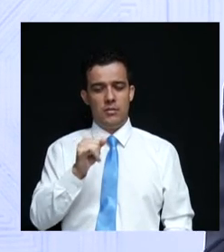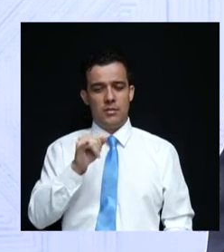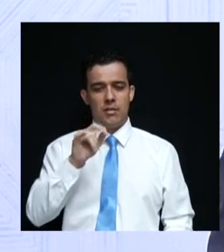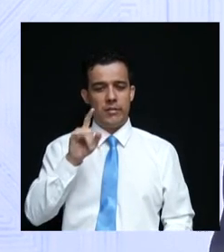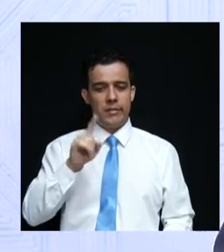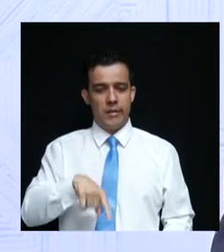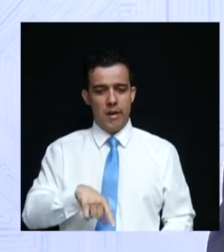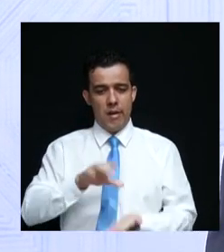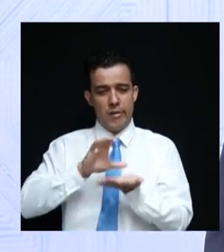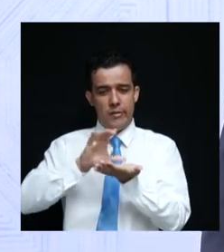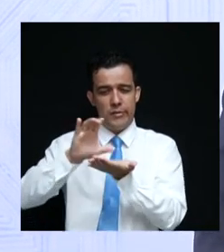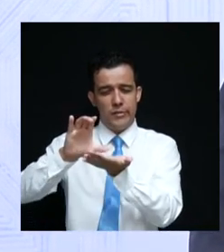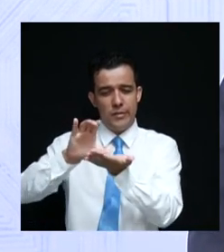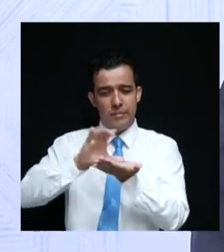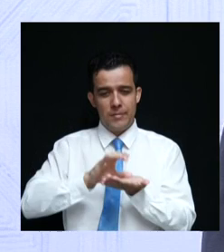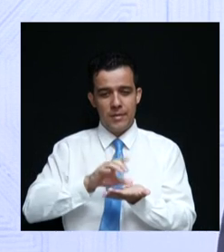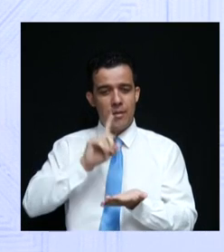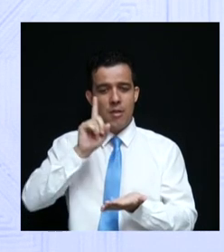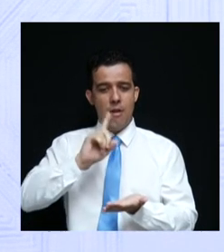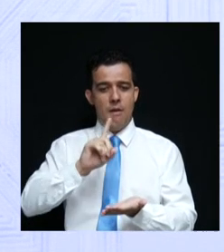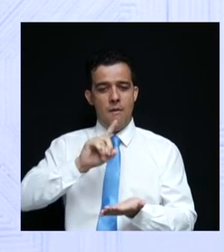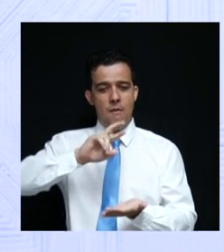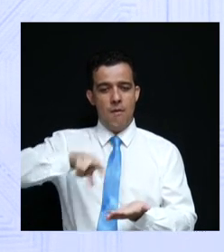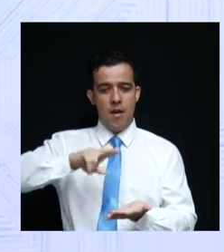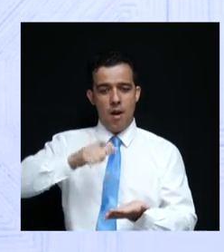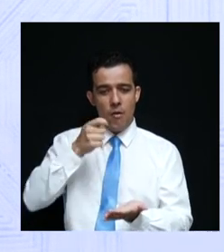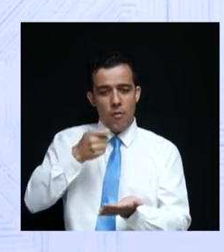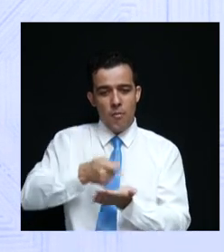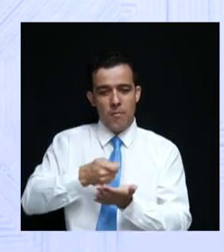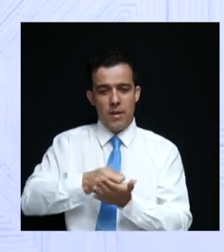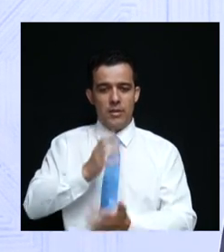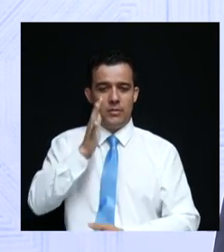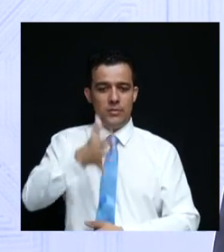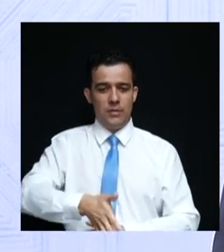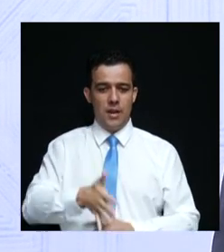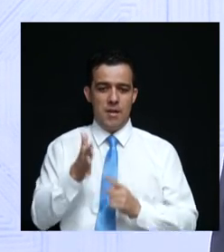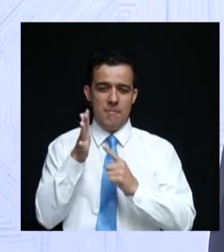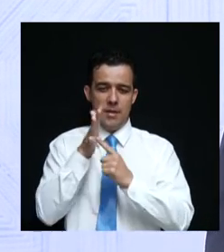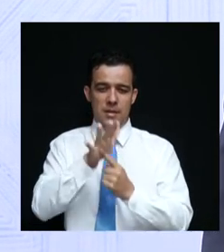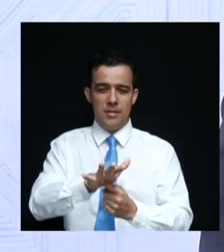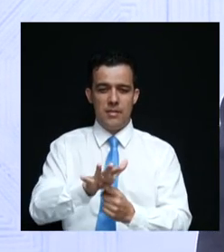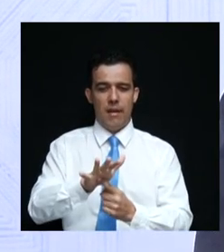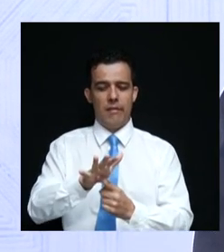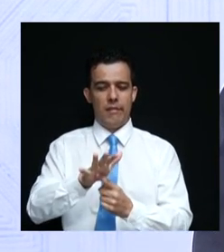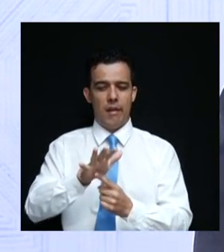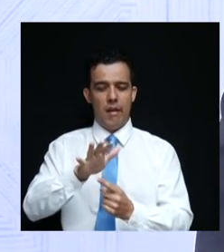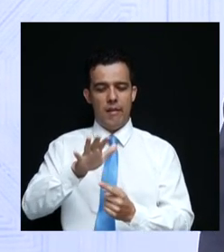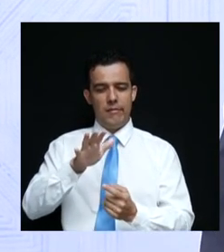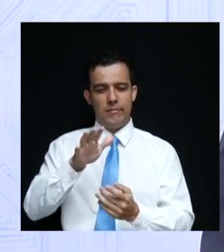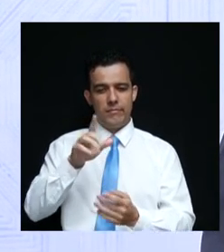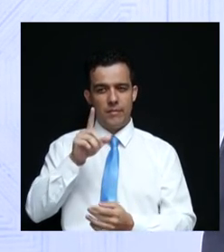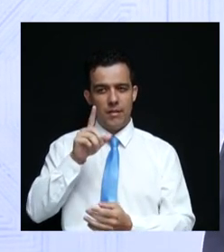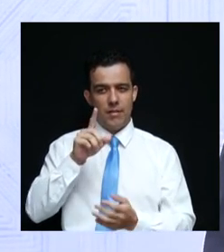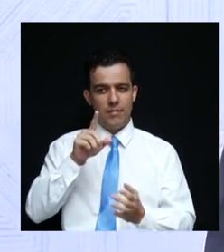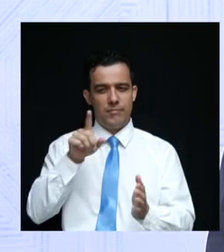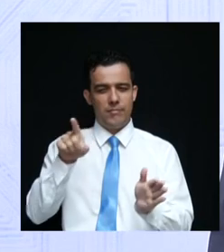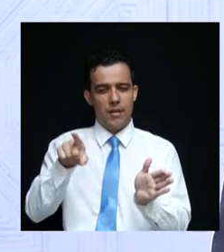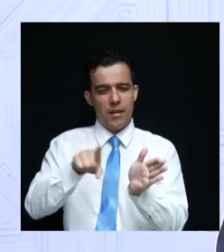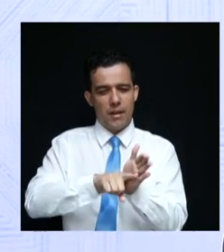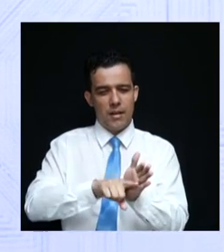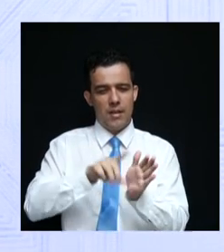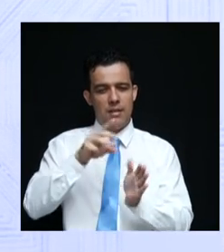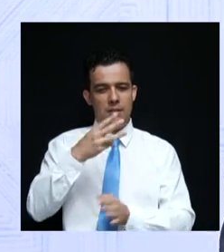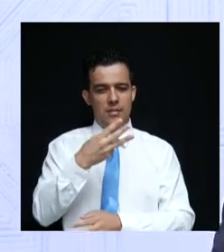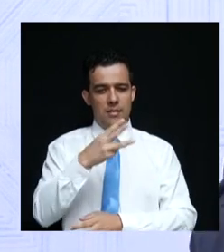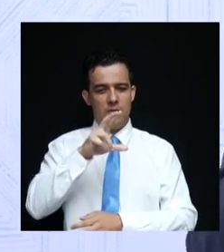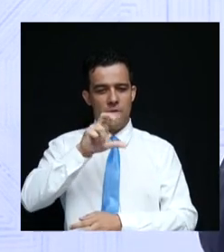primeiros quatro meses já apresenta um déficit de 350 milhões de